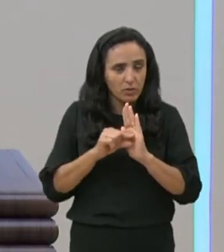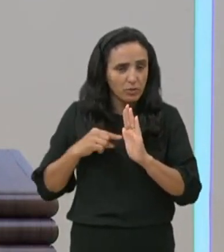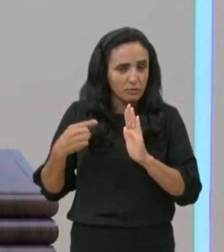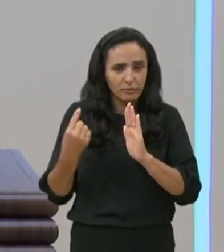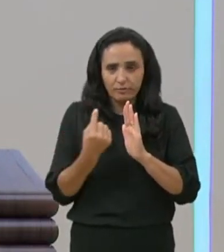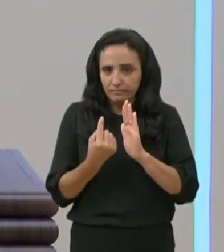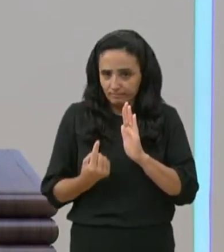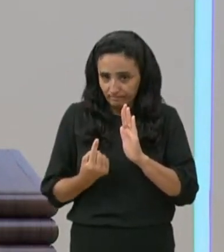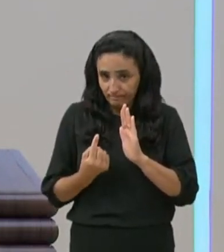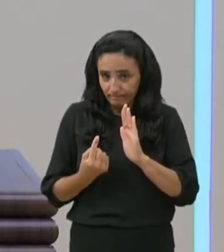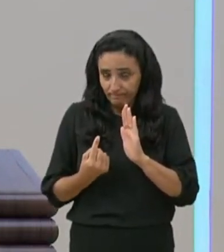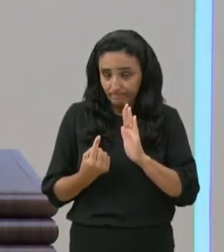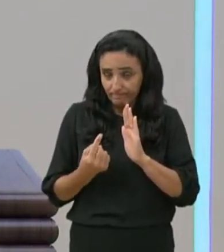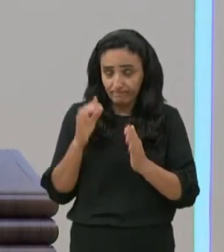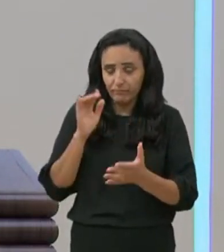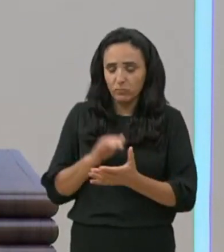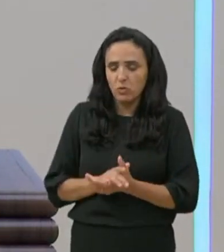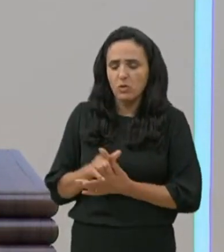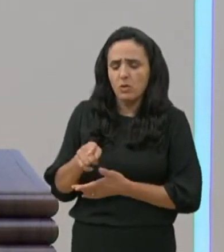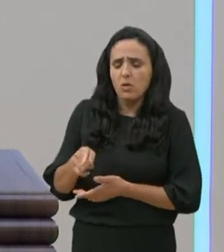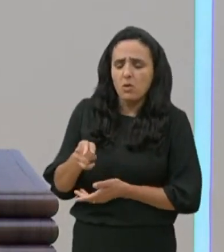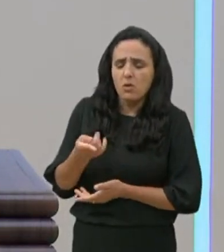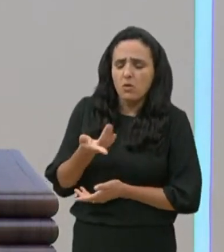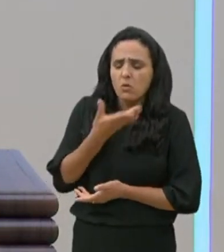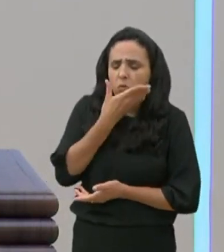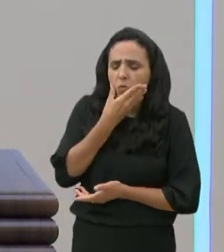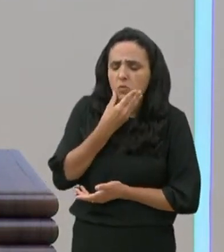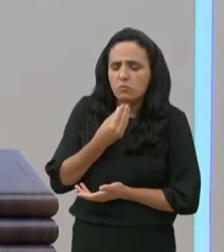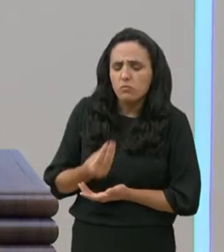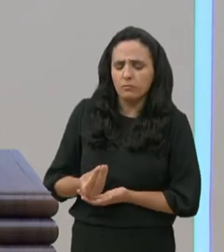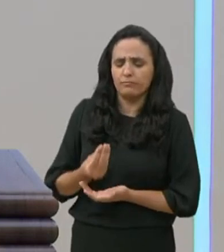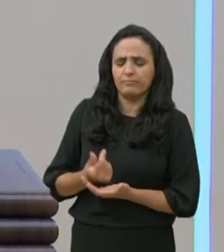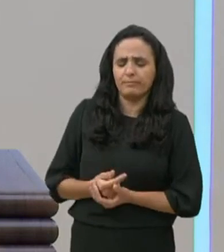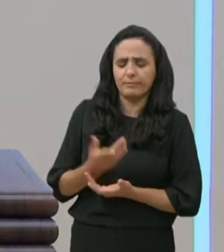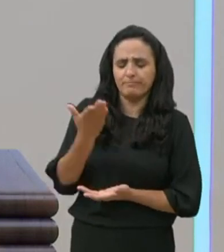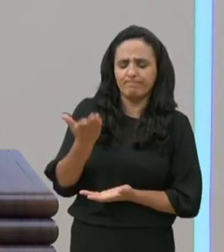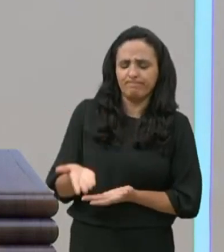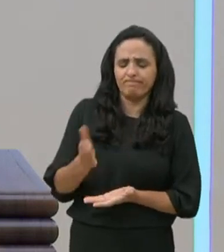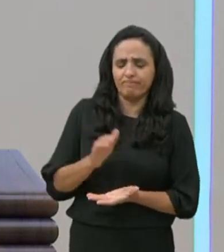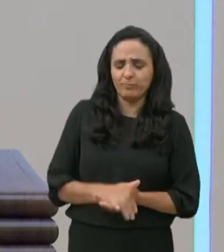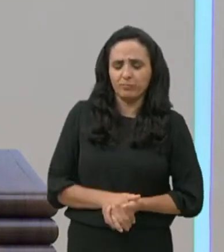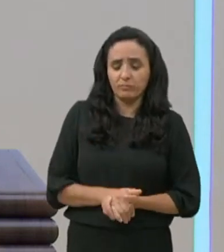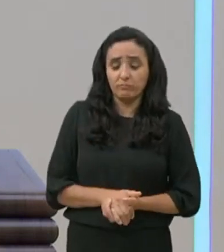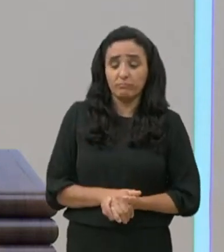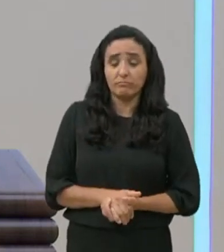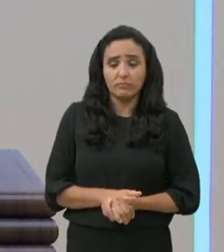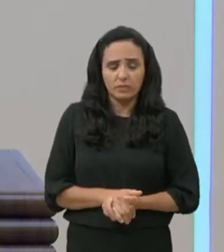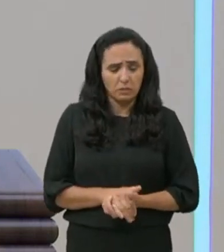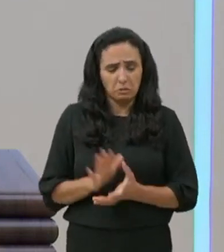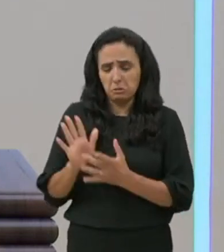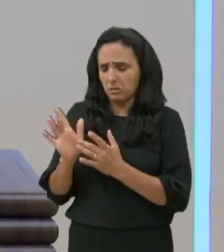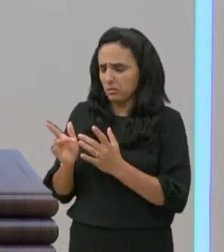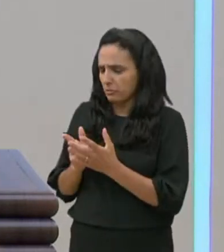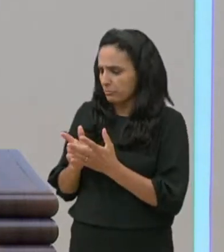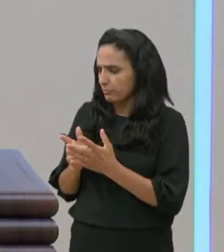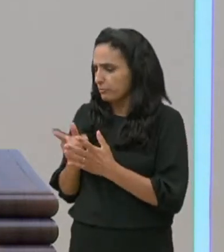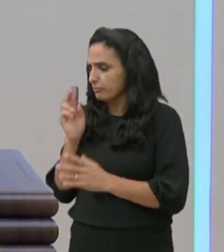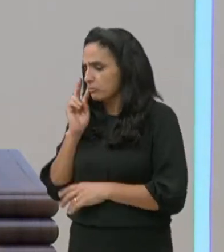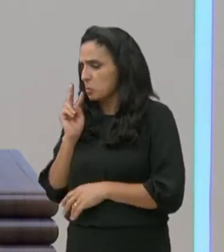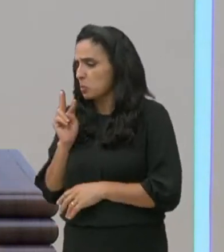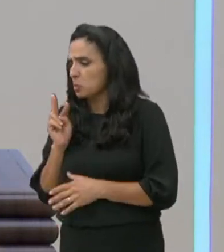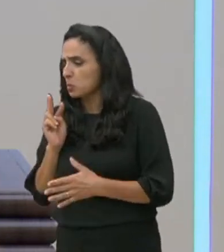Um homem que Jesus, ele observa uma fé diferenciada na vida deste homem